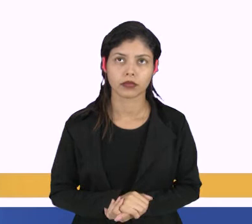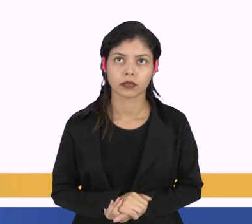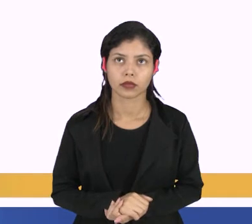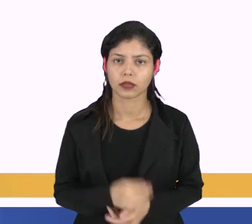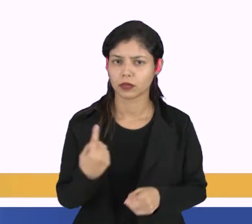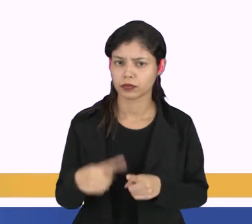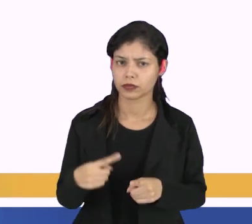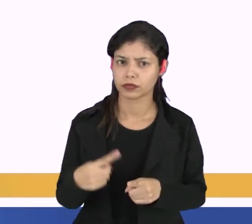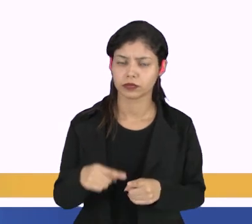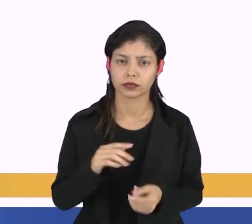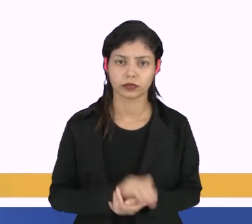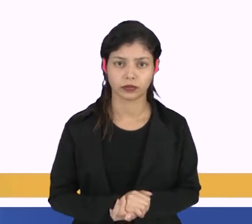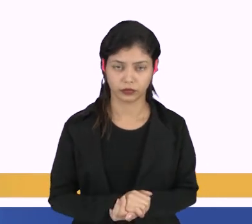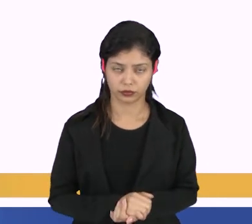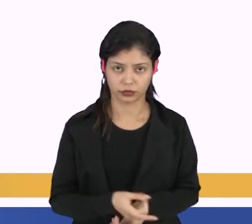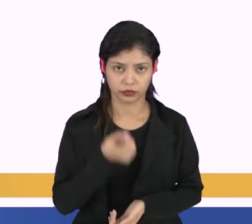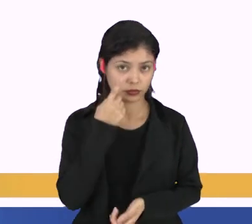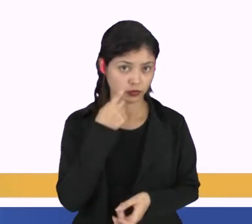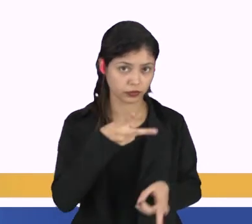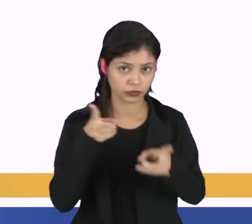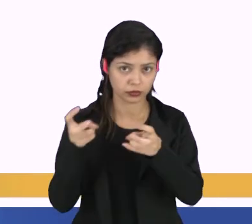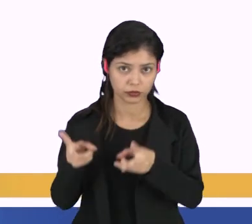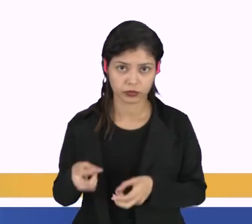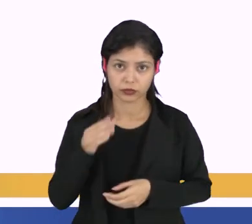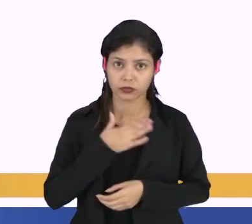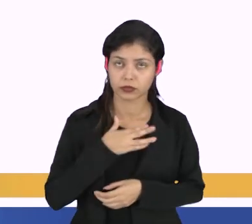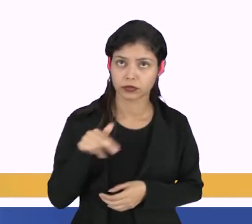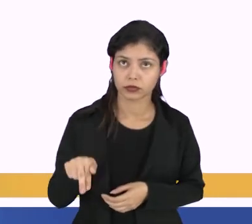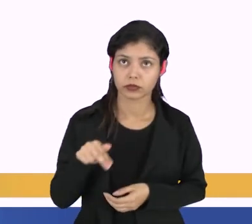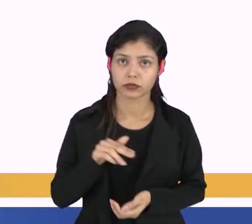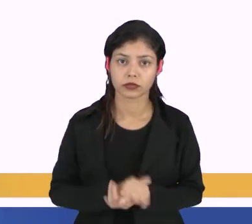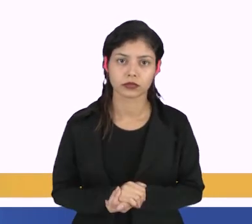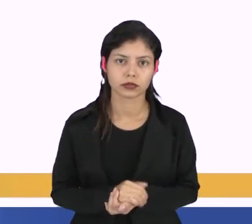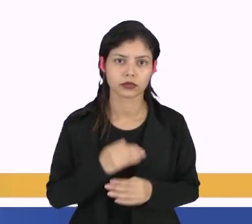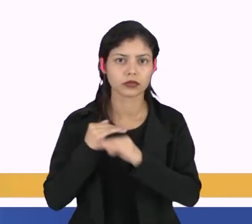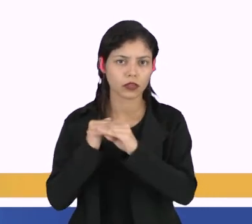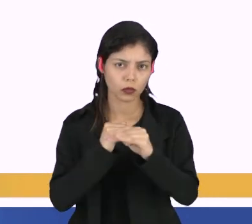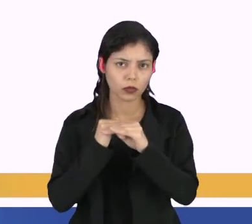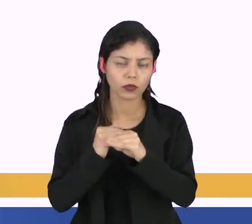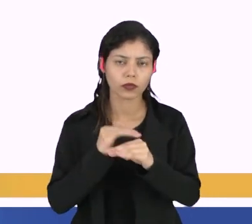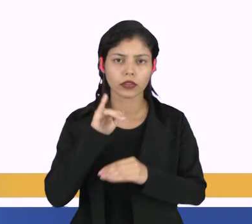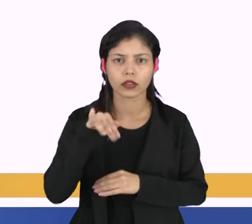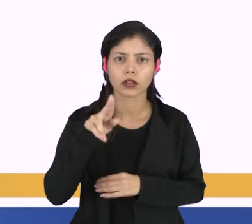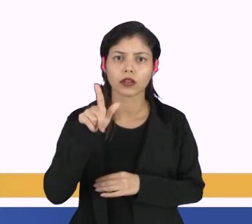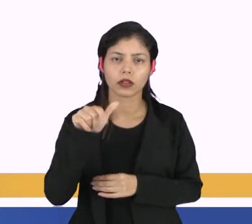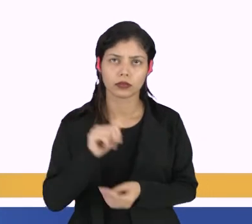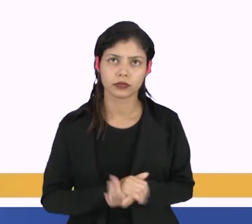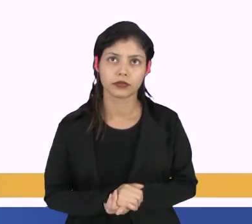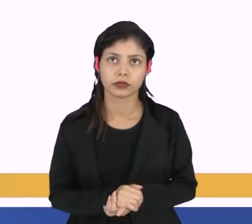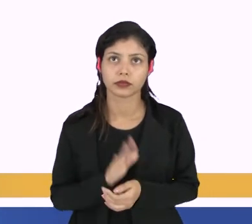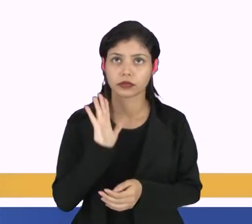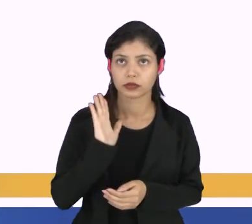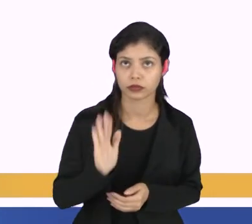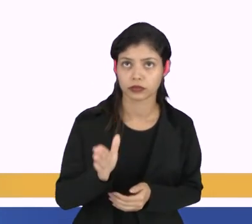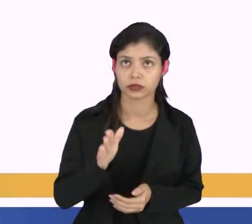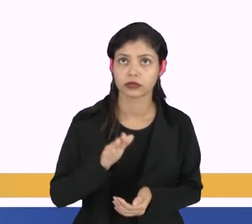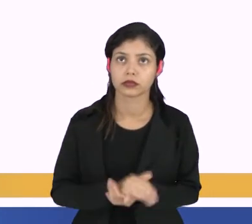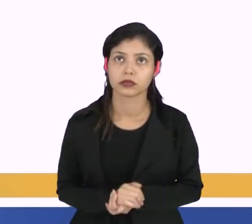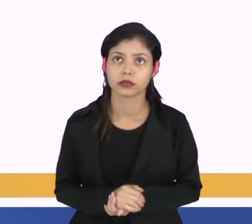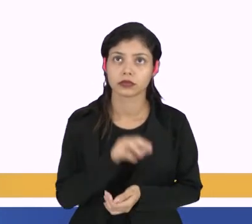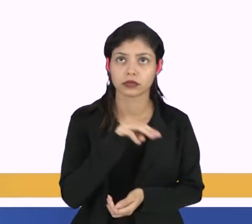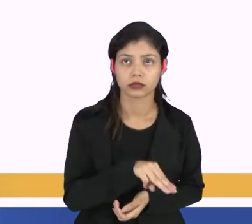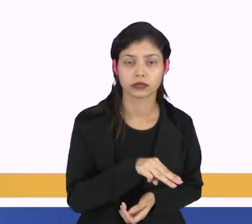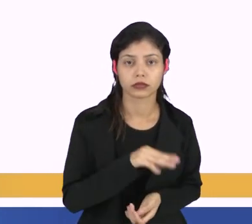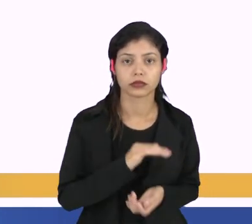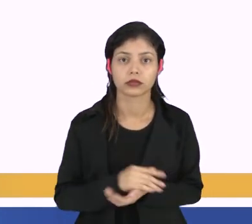Mas por quê? Vocês observem que o meu N, eles são iguais. E já nas extremidades nós temos o